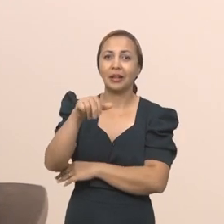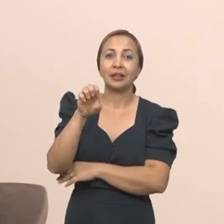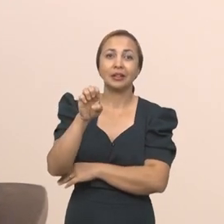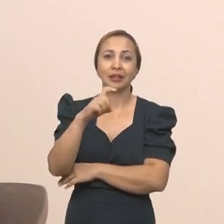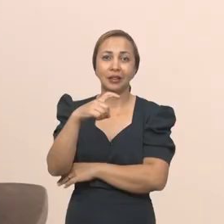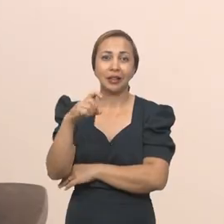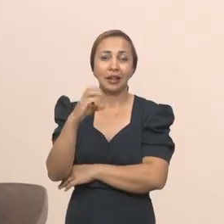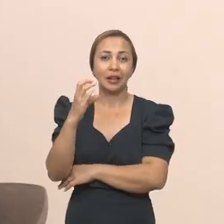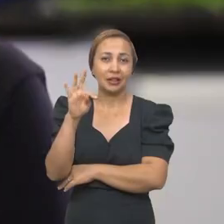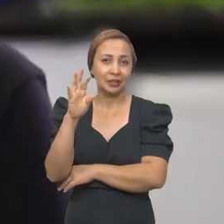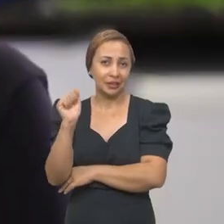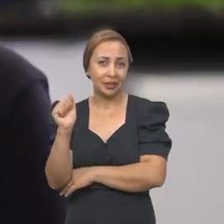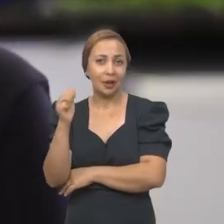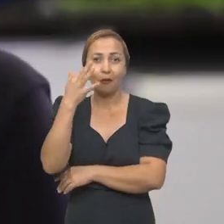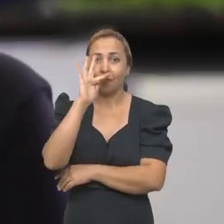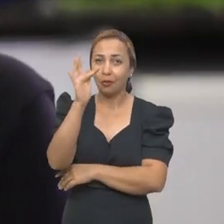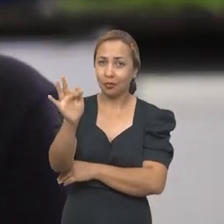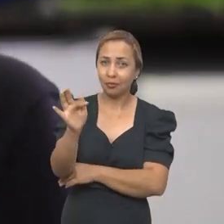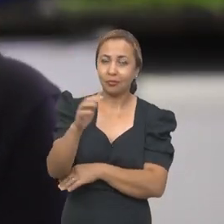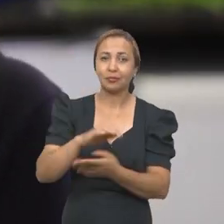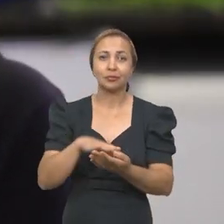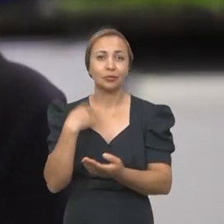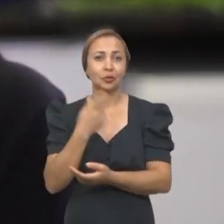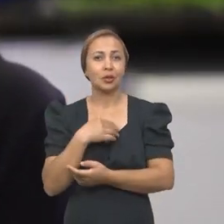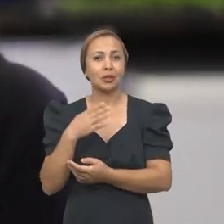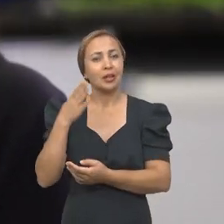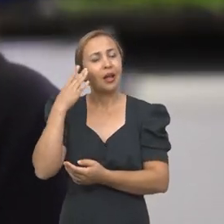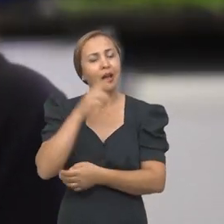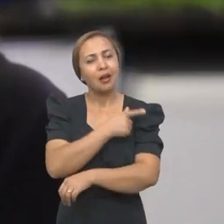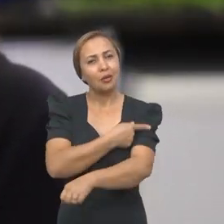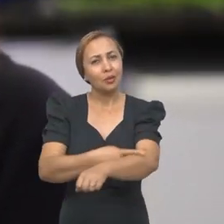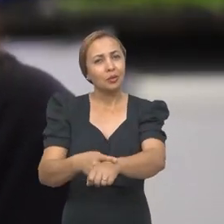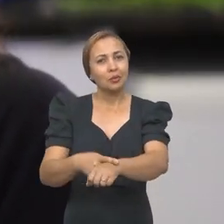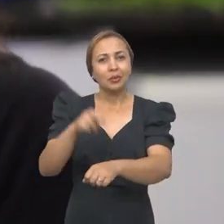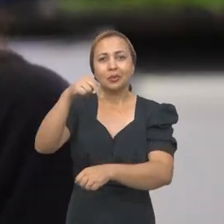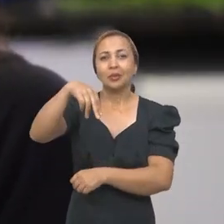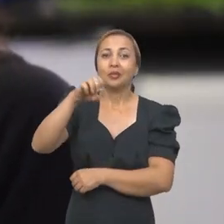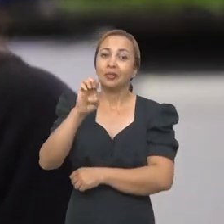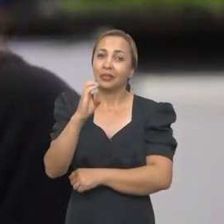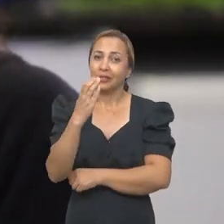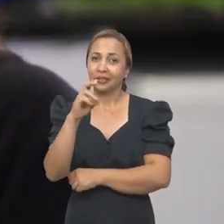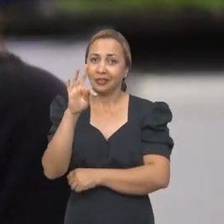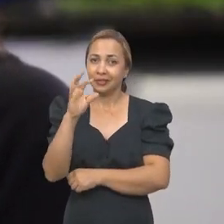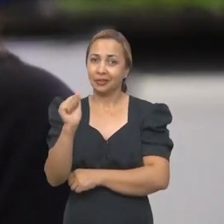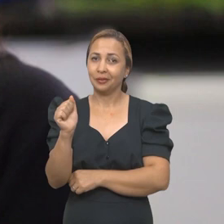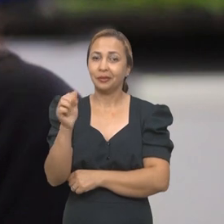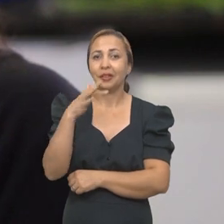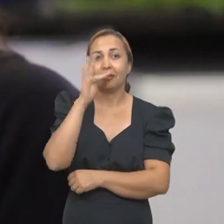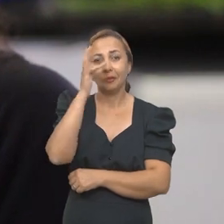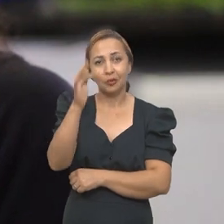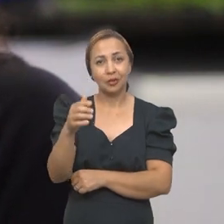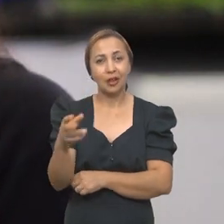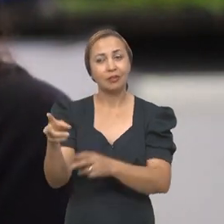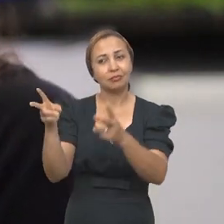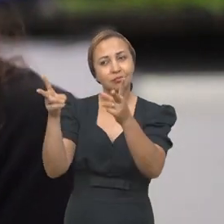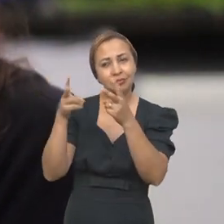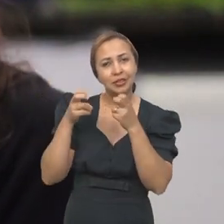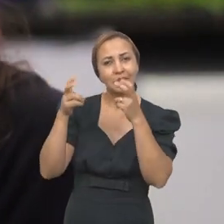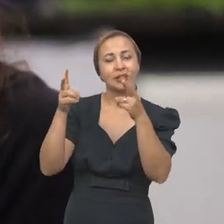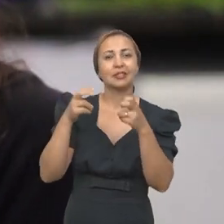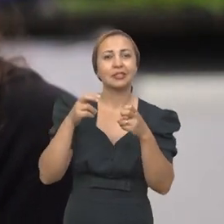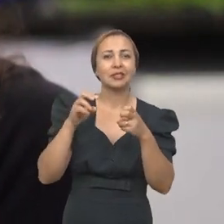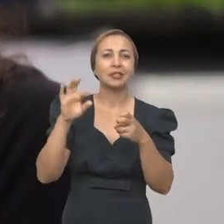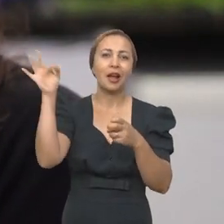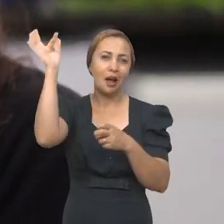planta, que é o néctar extra floral. O néctar, a gente está muito acostumado com o néctar floral, que é o néctar que atrai